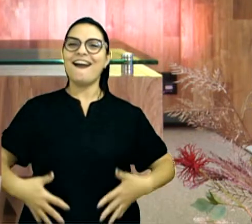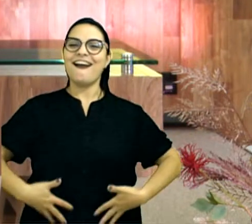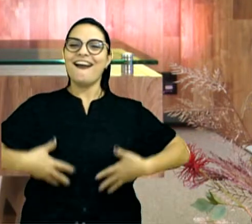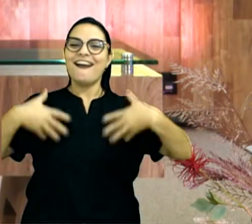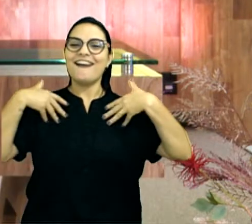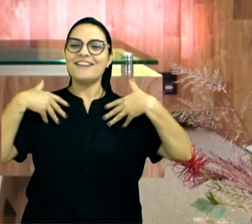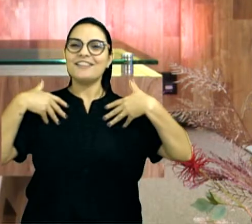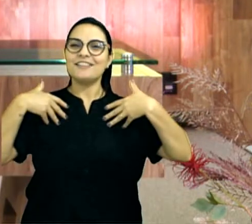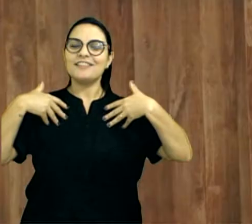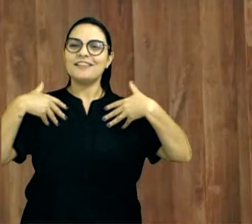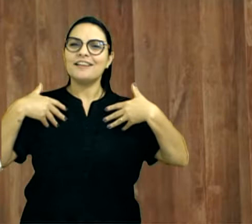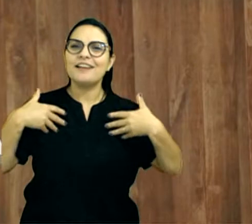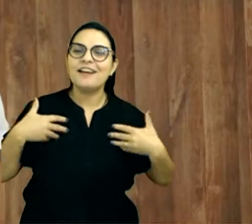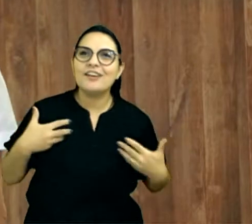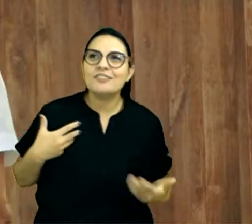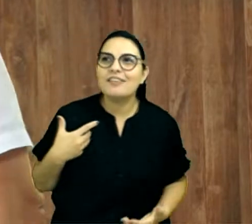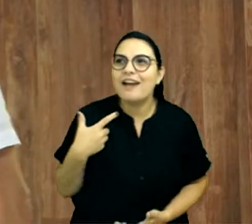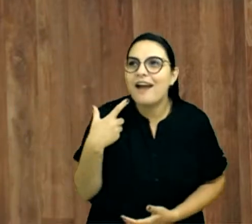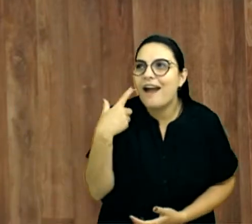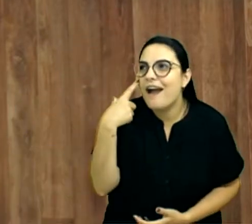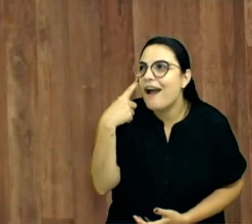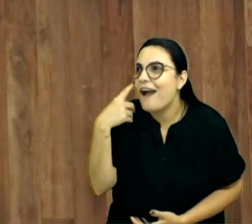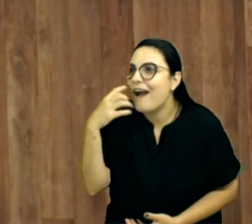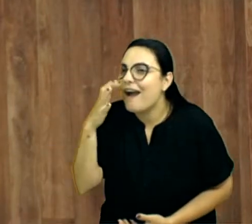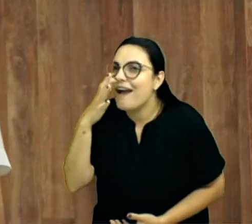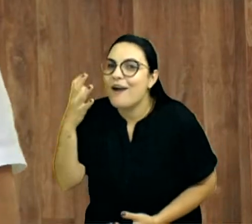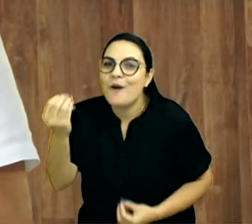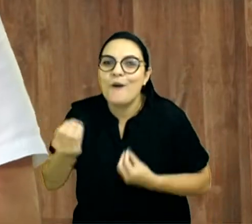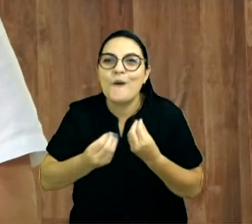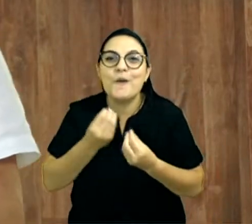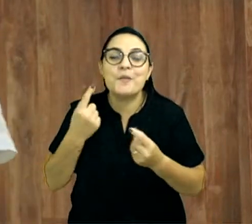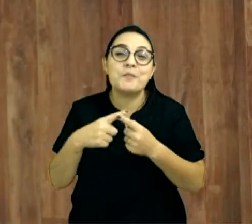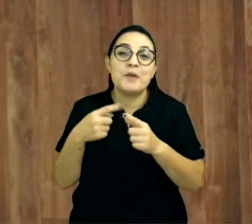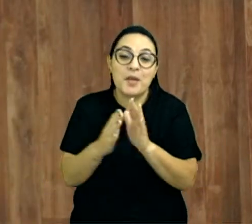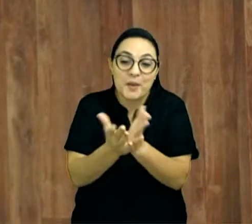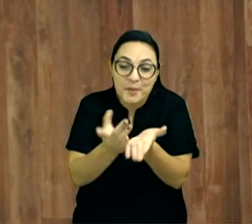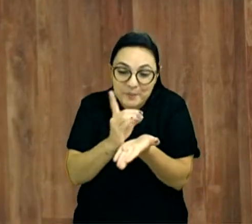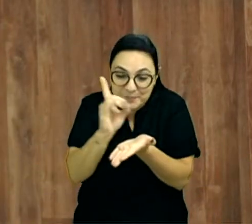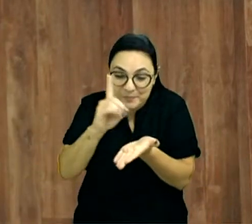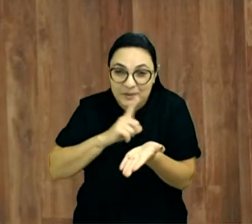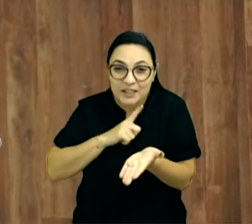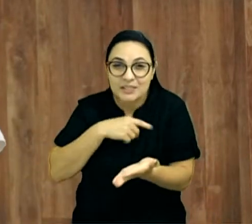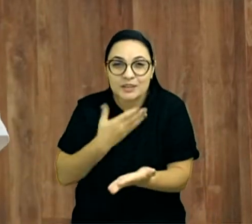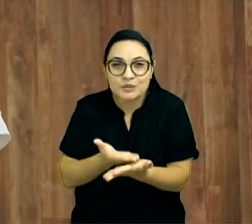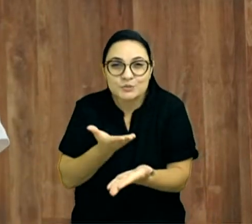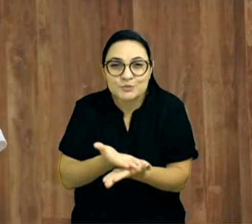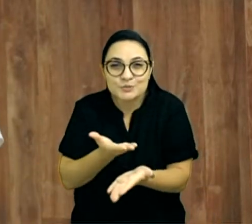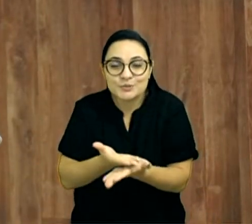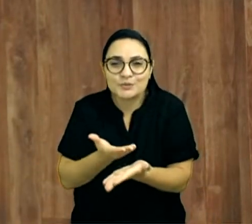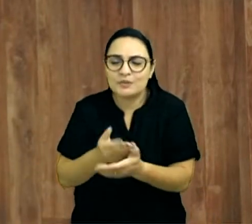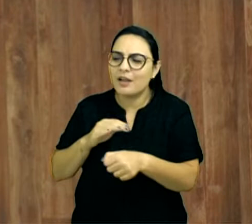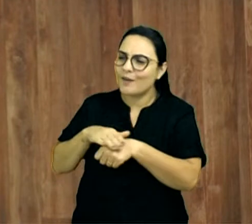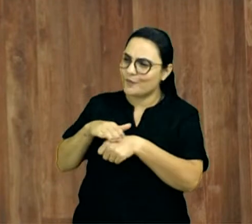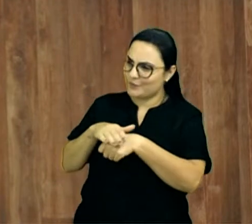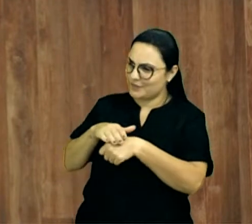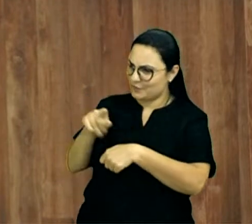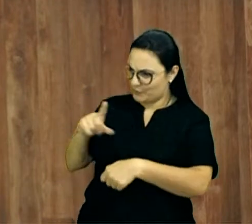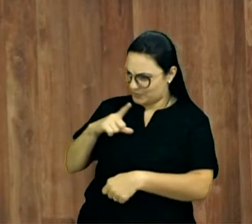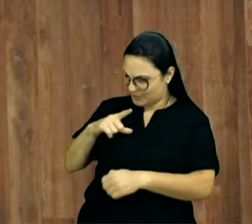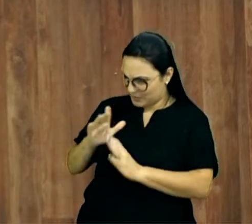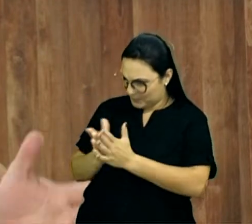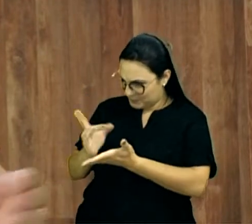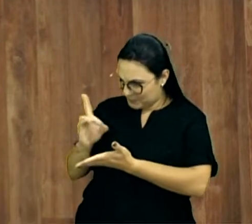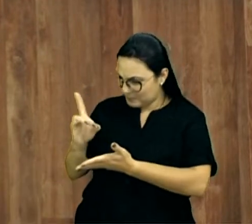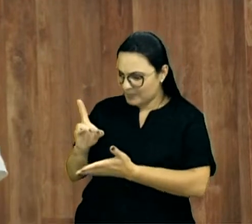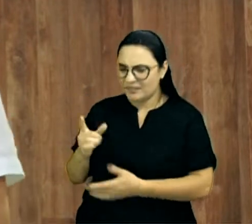todo feliz, eu fiquei tão impactado, que eu estava com uma Bíblia de estudo, e conversando com ele, eu falei, você tem Bíblia de